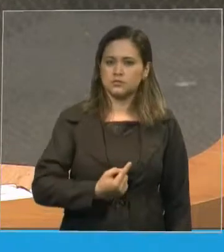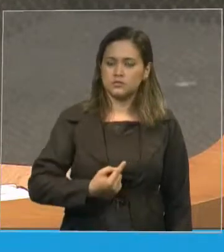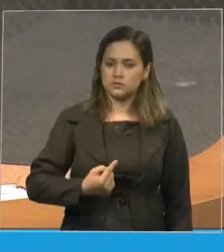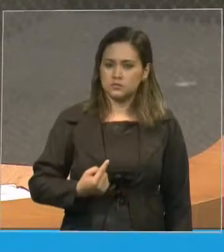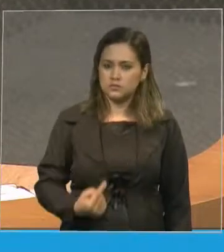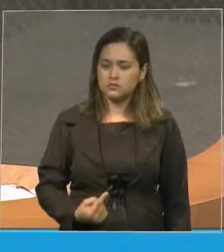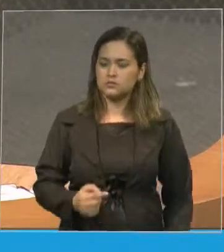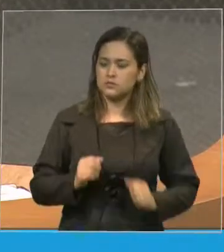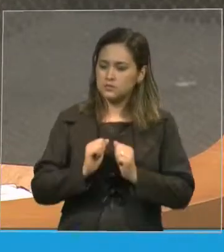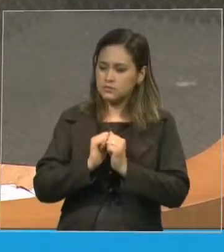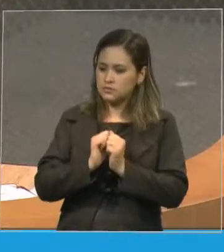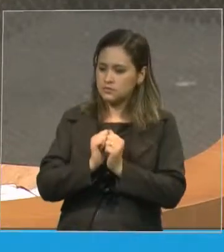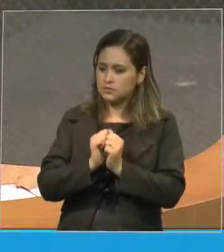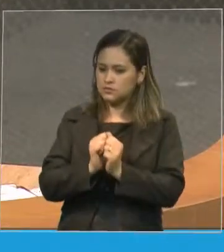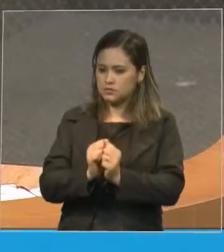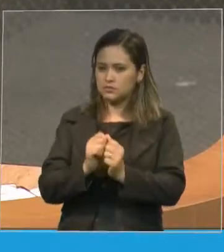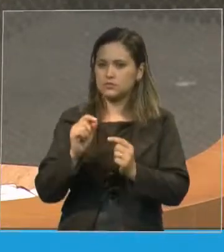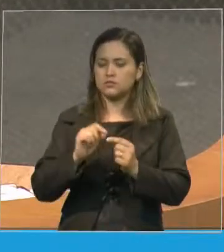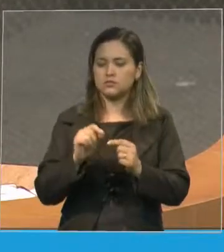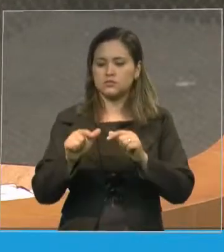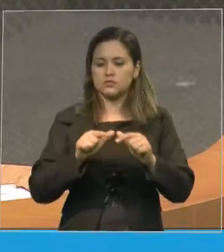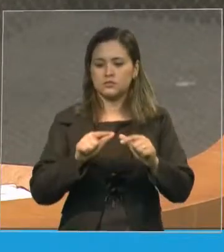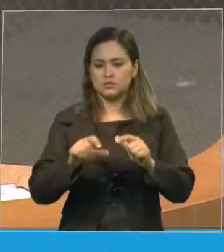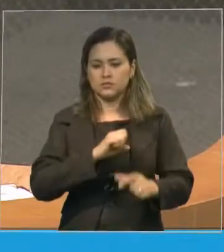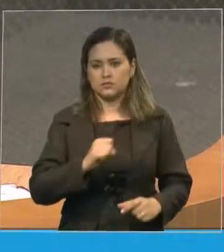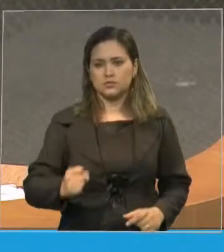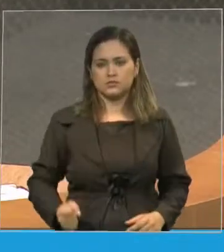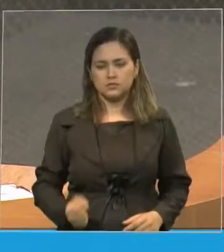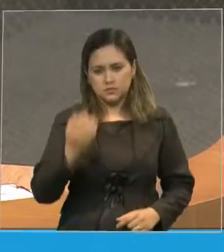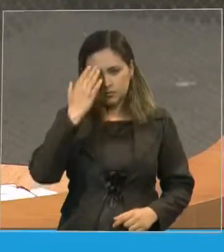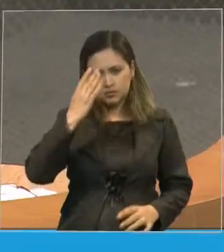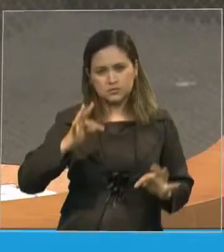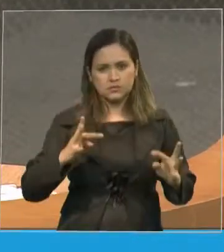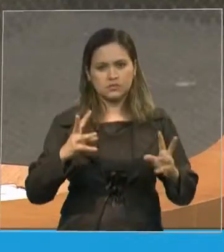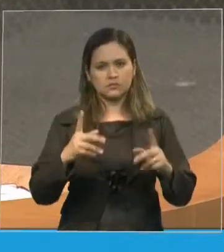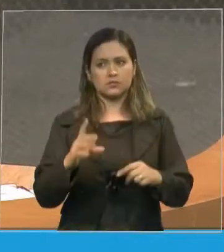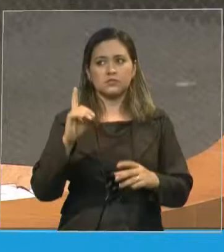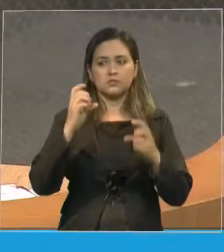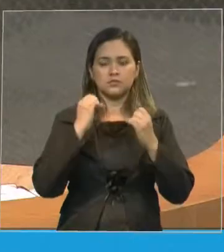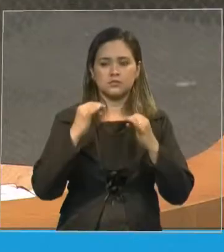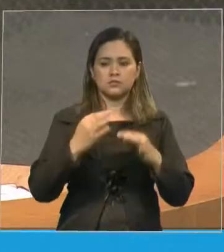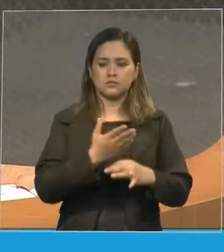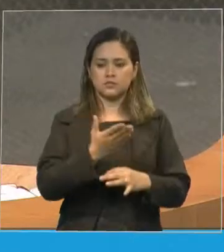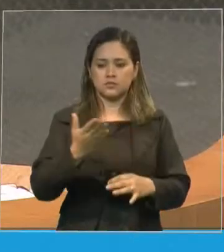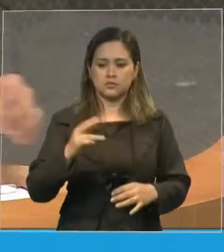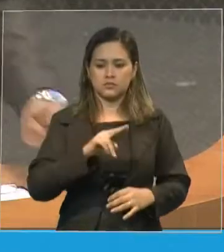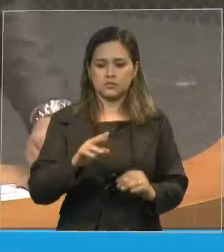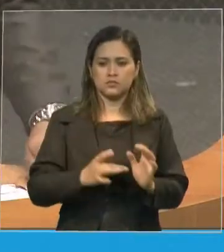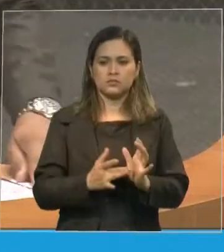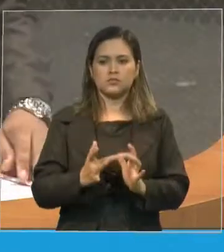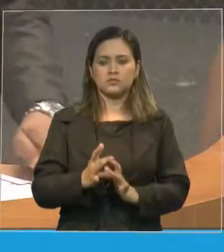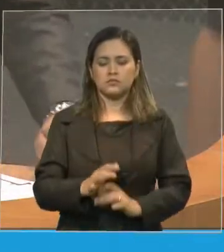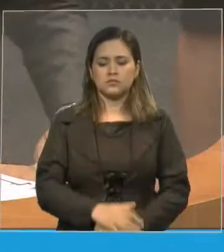Meu muito obrigado a todos. Que Deus abençoe a vocês. Em nome de Jesus.